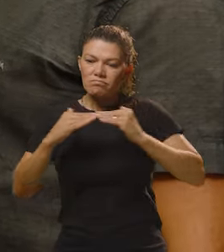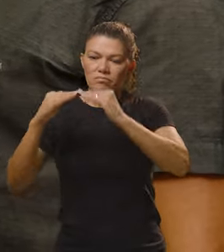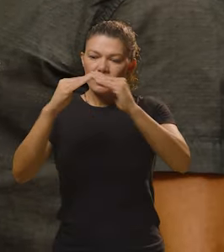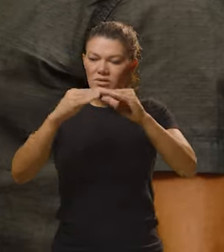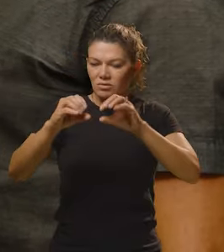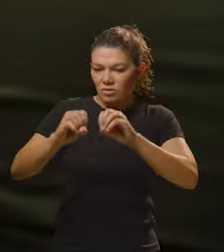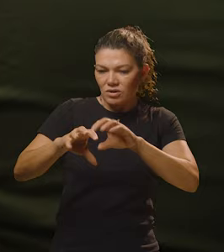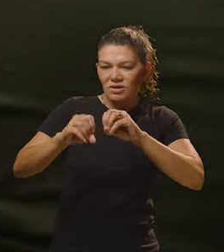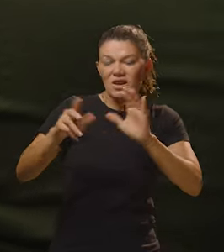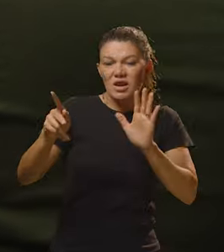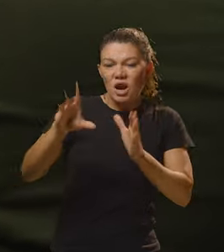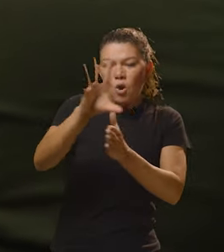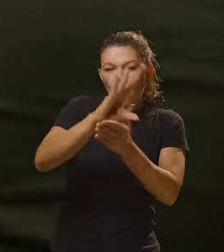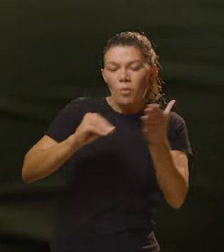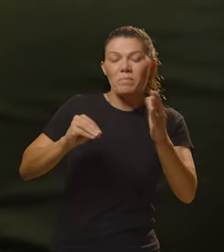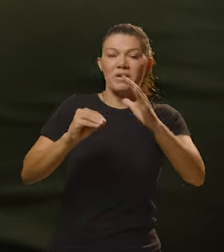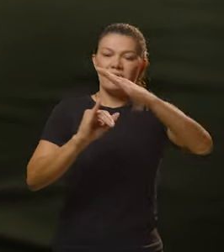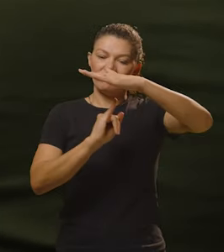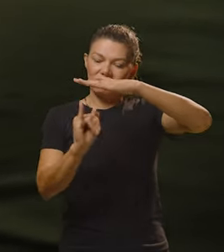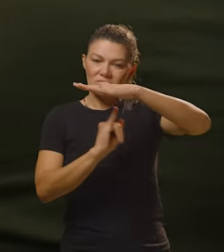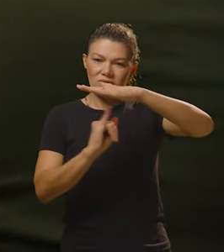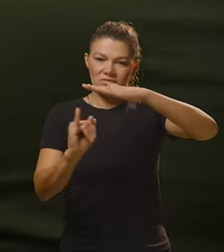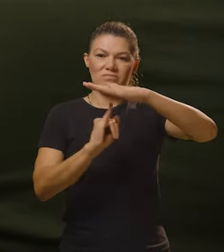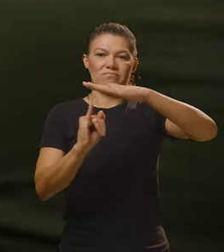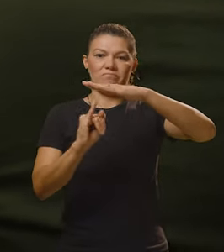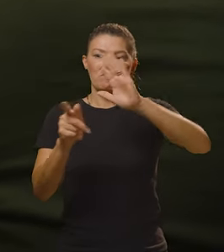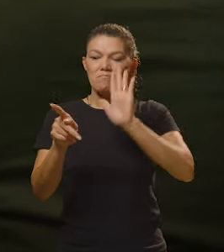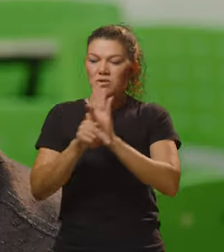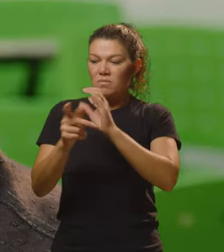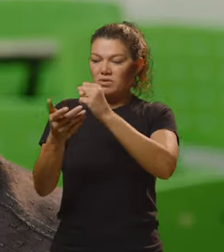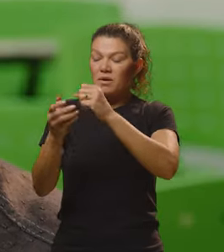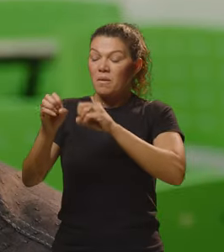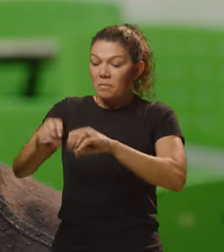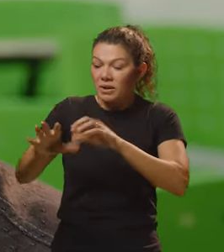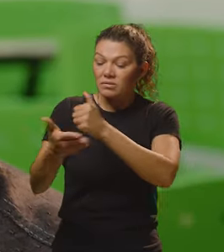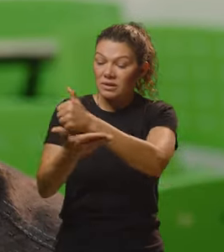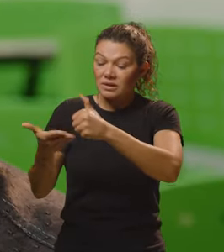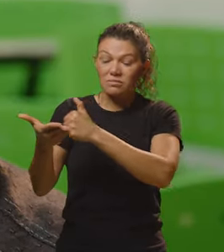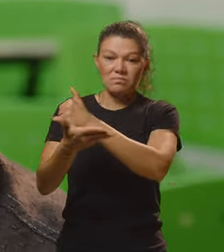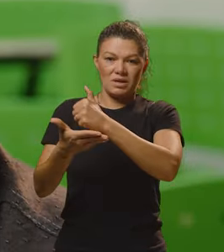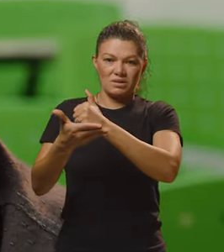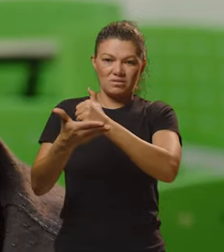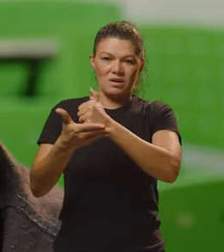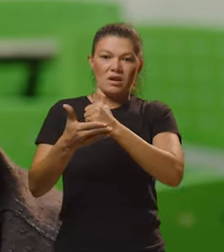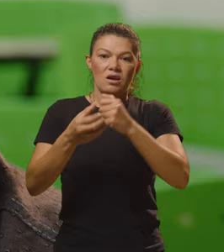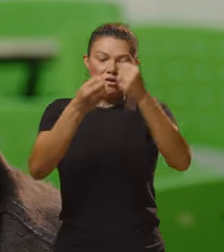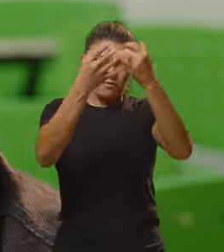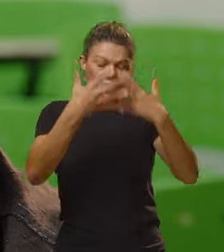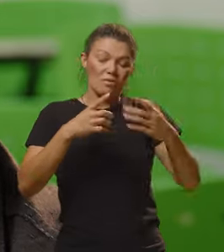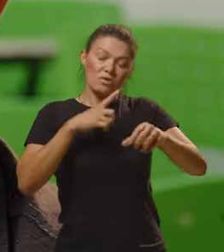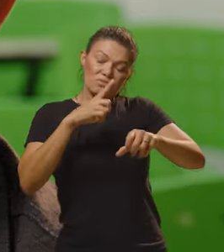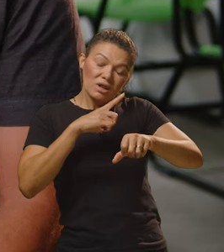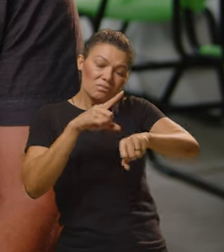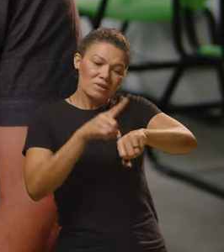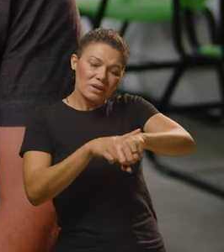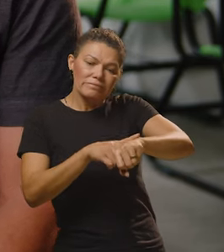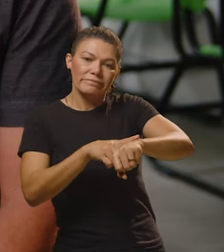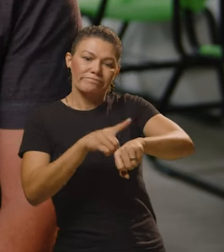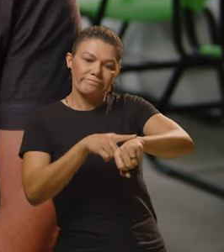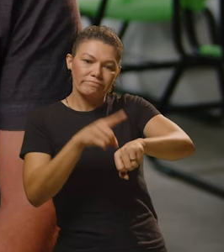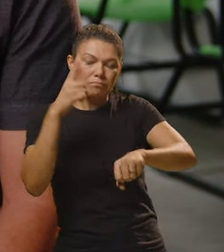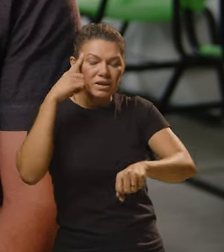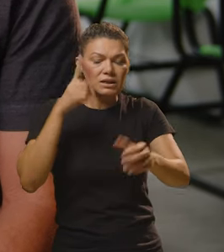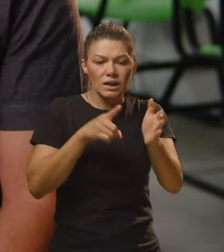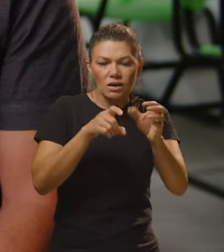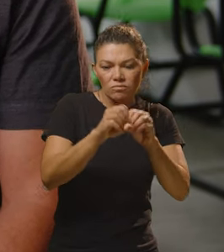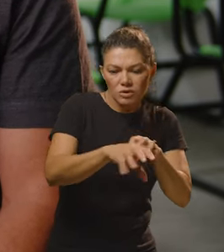de educação fosse o dos institutos federais, para a educação básica. Eu digo isso por quê? Porque hoje eu tenho tempo de pensar